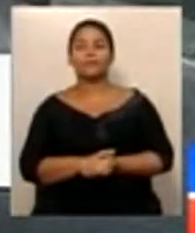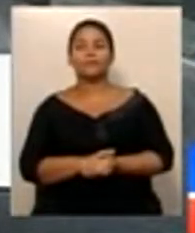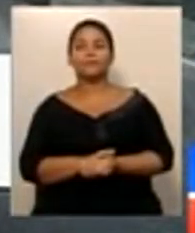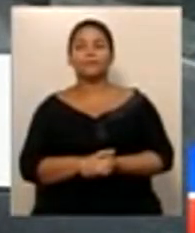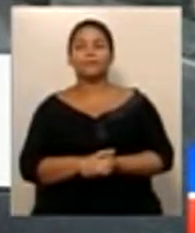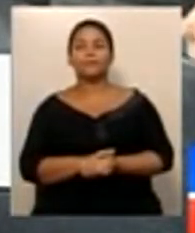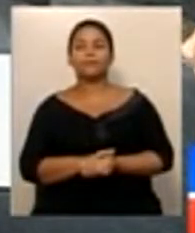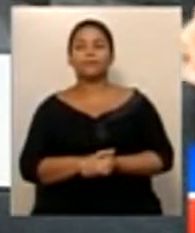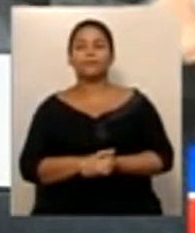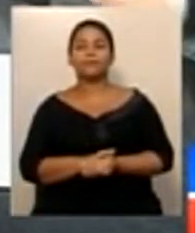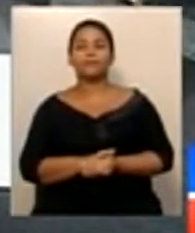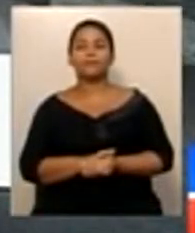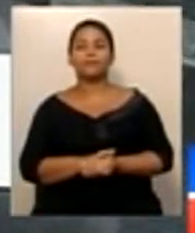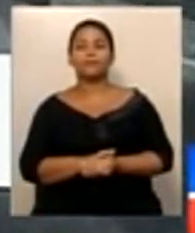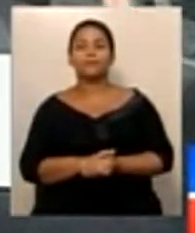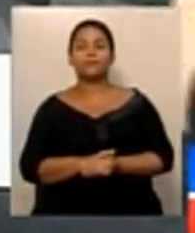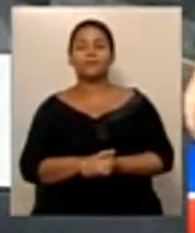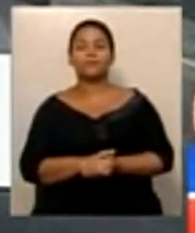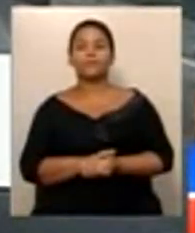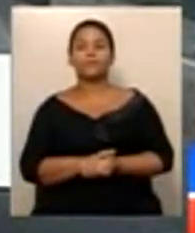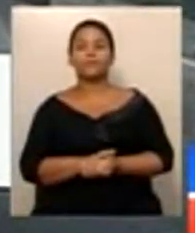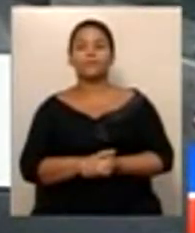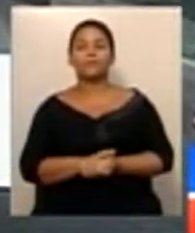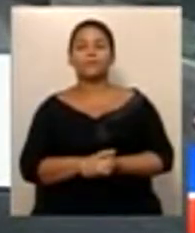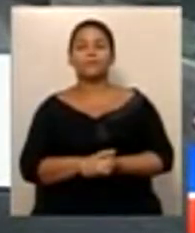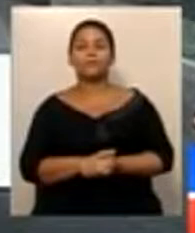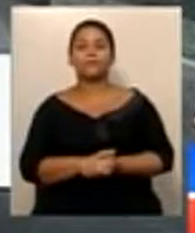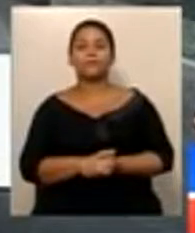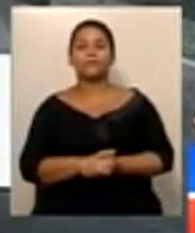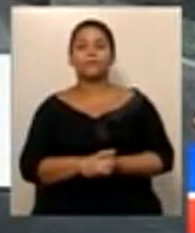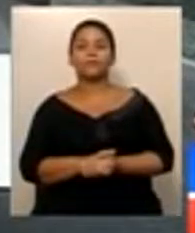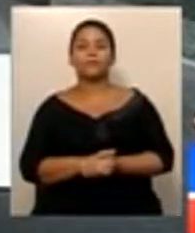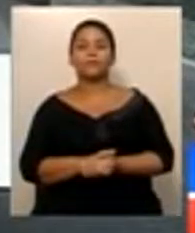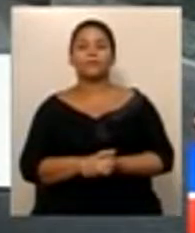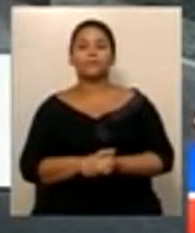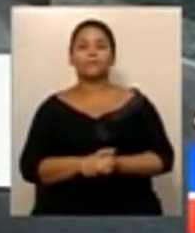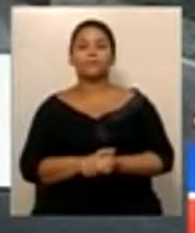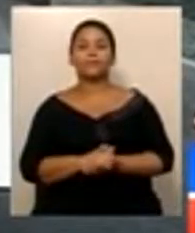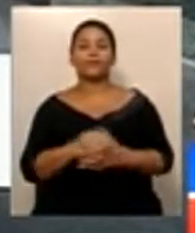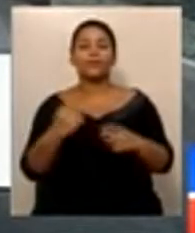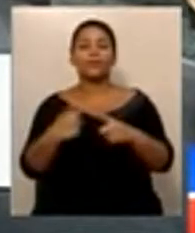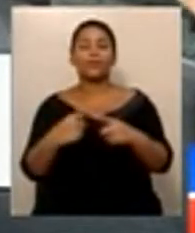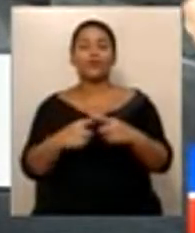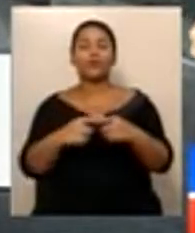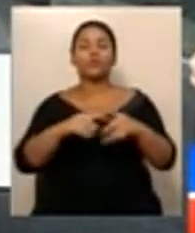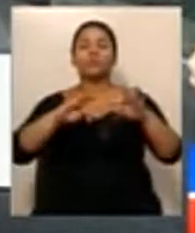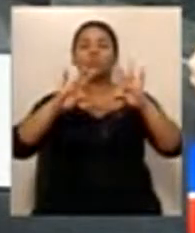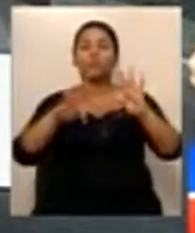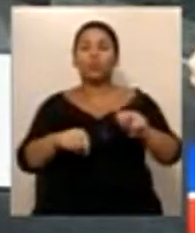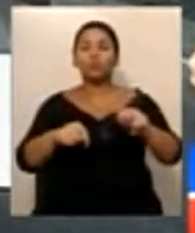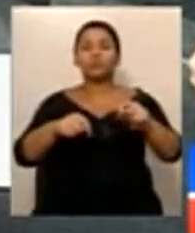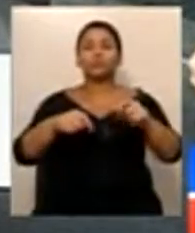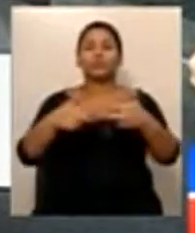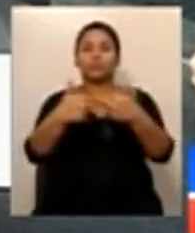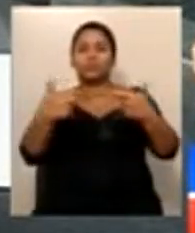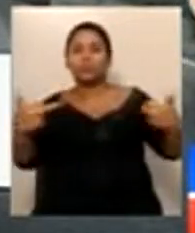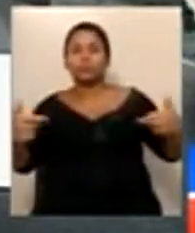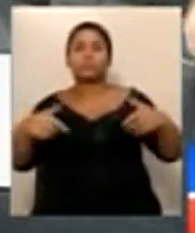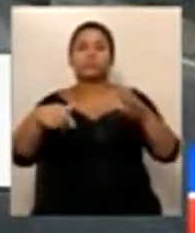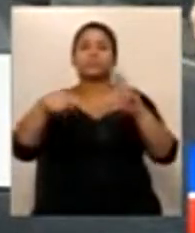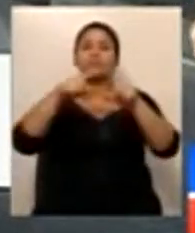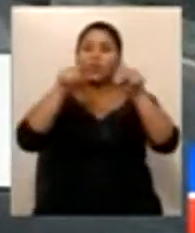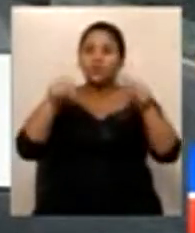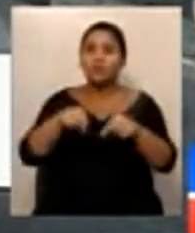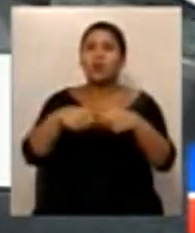serviços, ora vista que está todo centralizado na Procuradoria-Geral do Estado. E essa Casa aprovou, essa PEC,